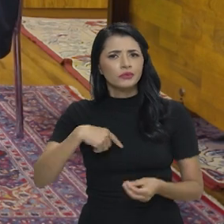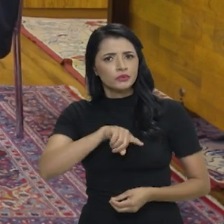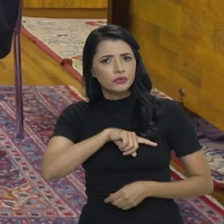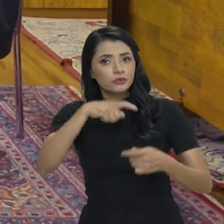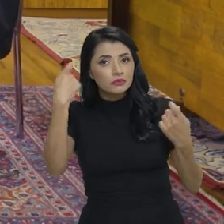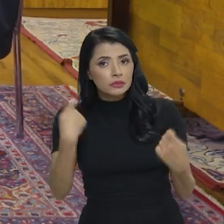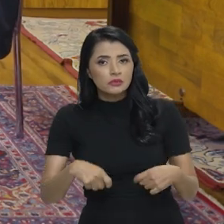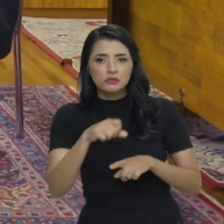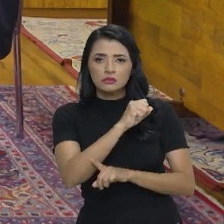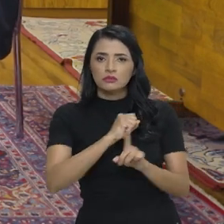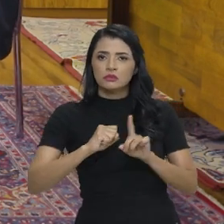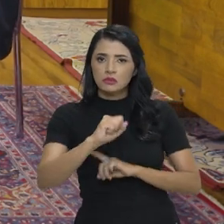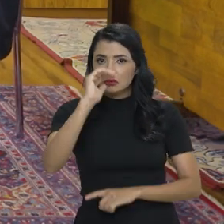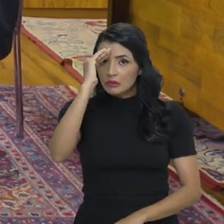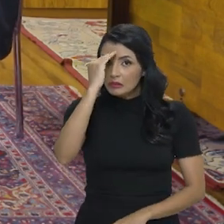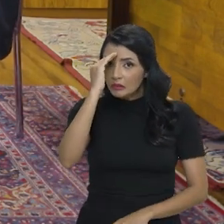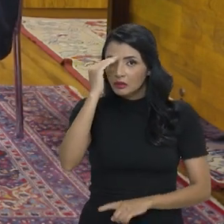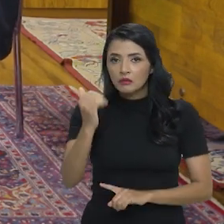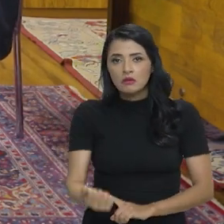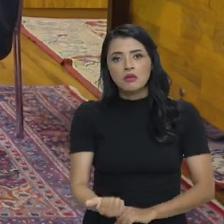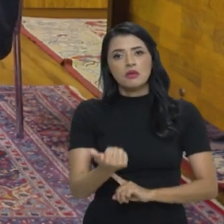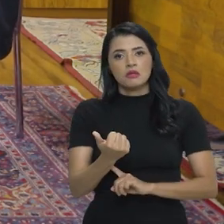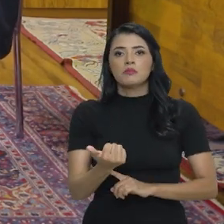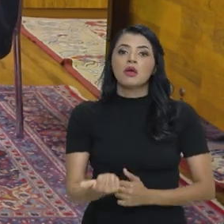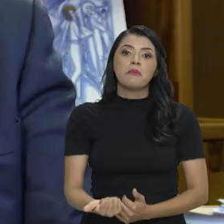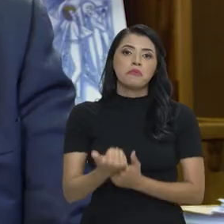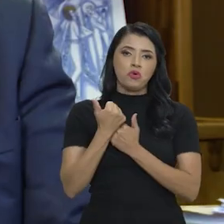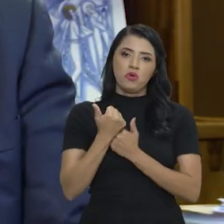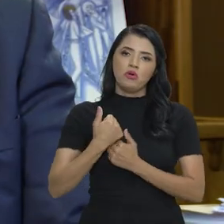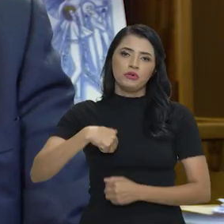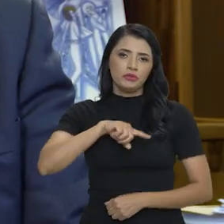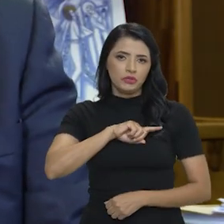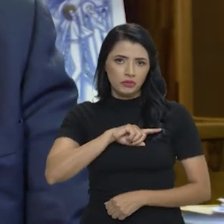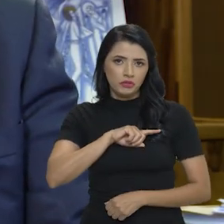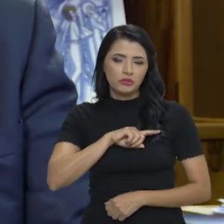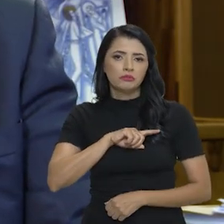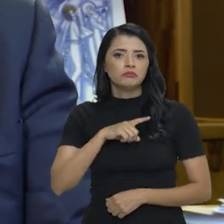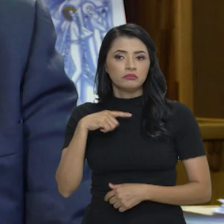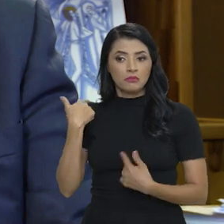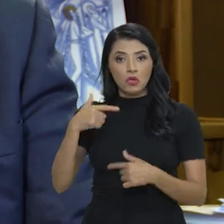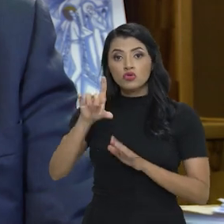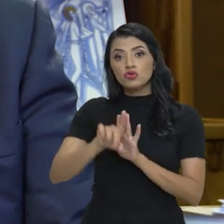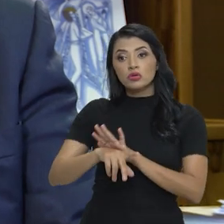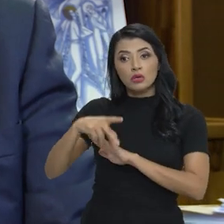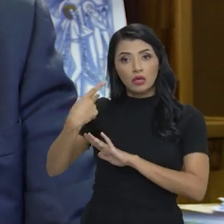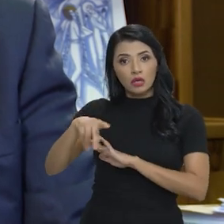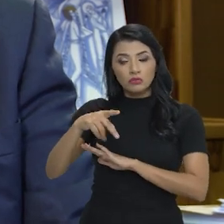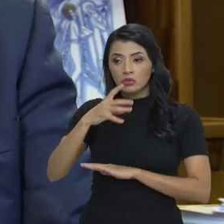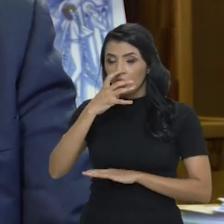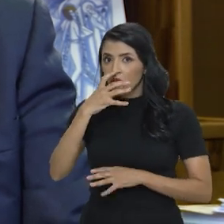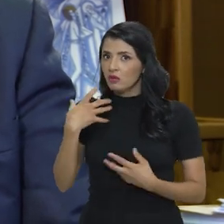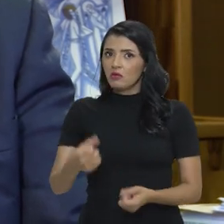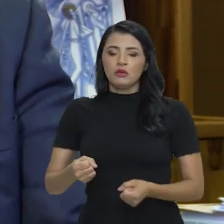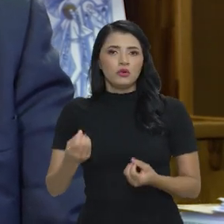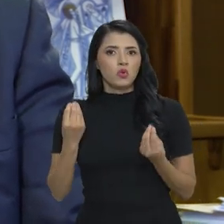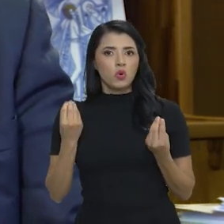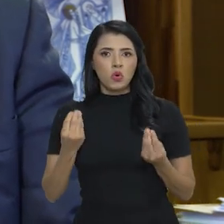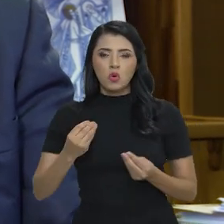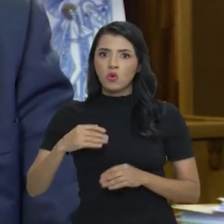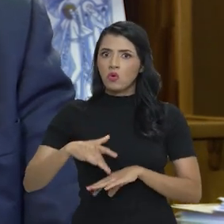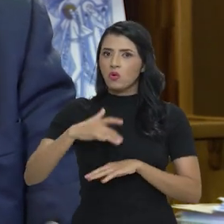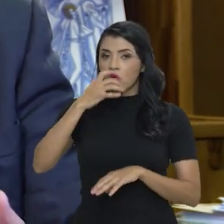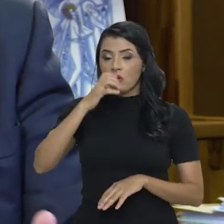precisamos que a sociedade compreenda e nos apoie, e tenha, e exerça o seu direito da indignação.